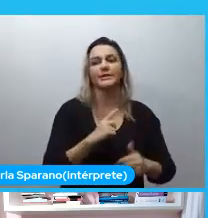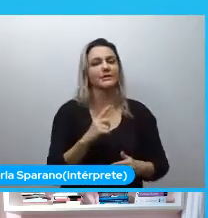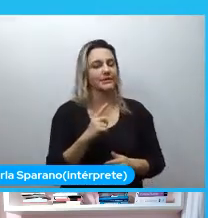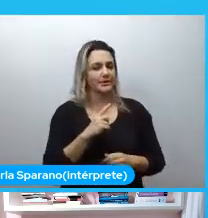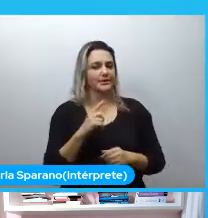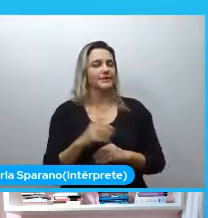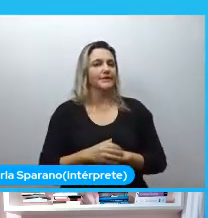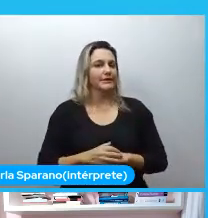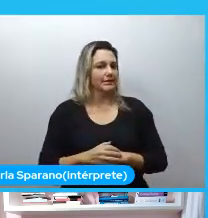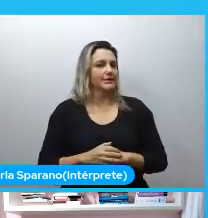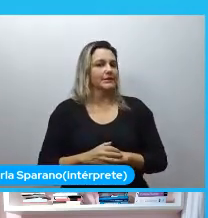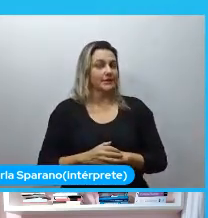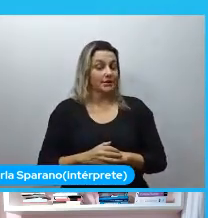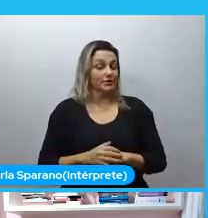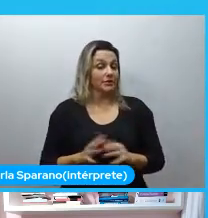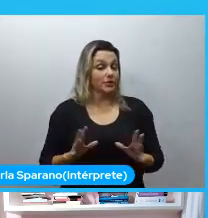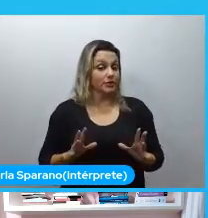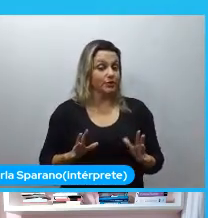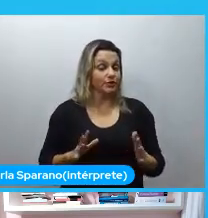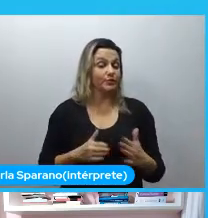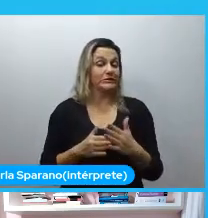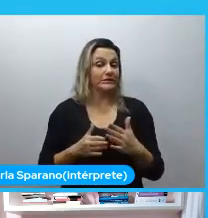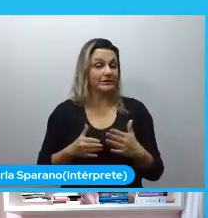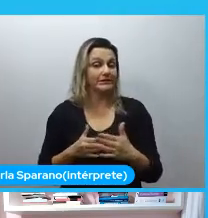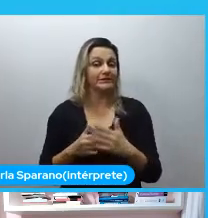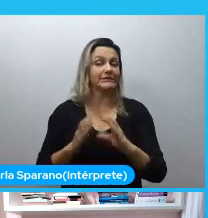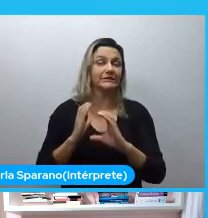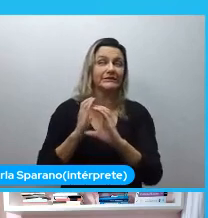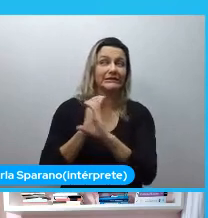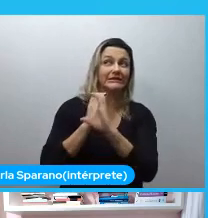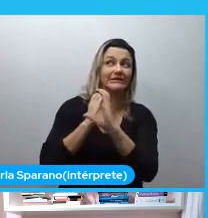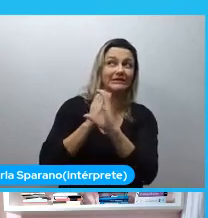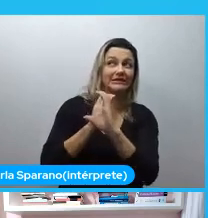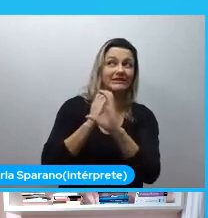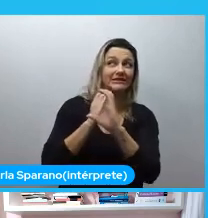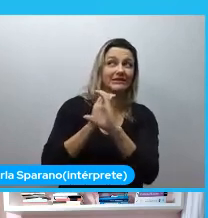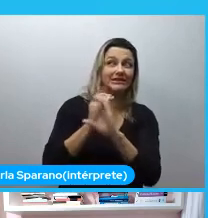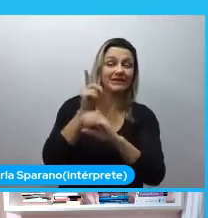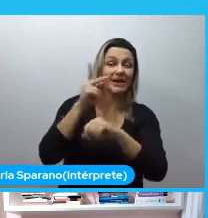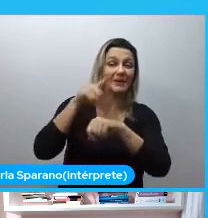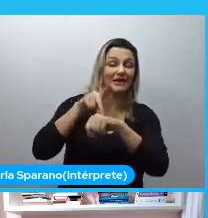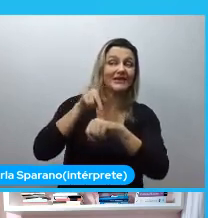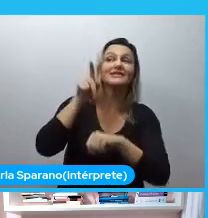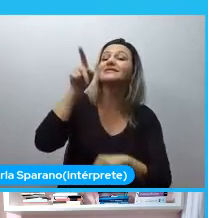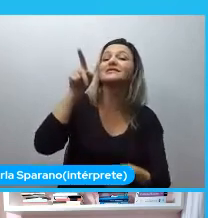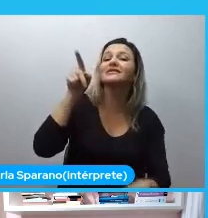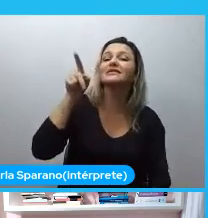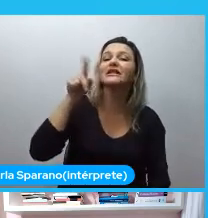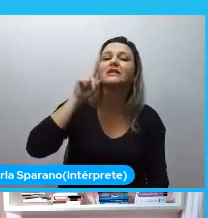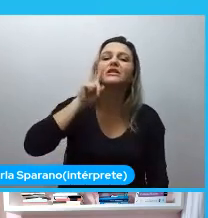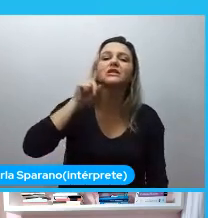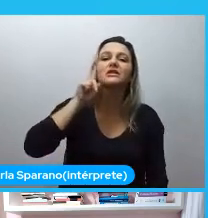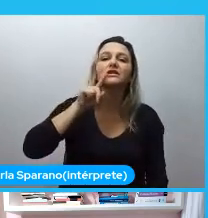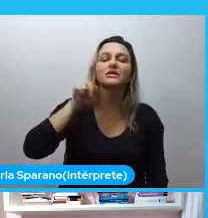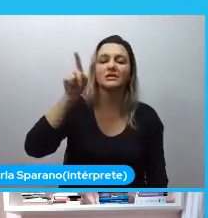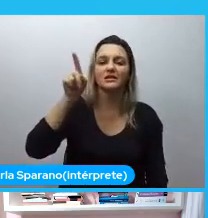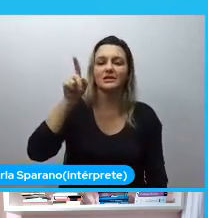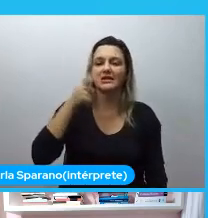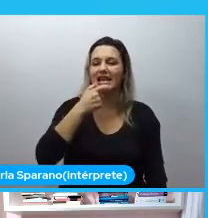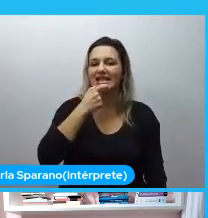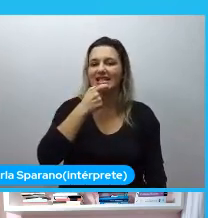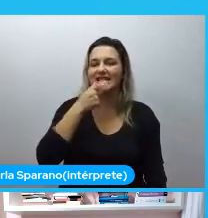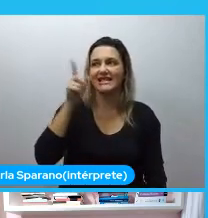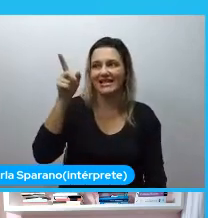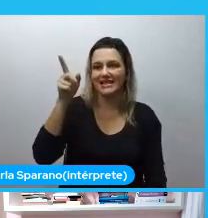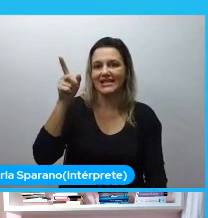travas porque toda a comunicação acontecia em inglês. E meu inglês era, tipo, vou abrir aqui o Google Tradutor e